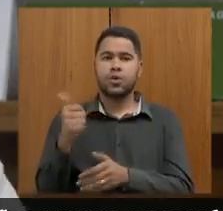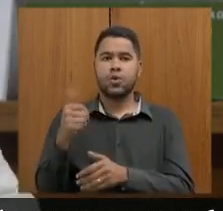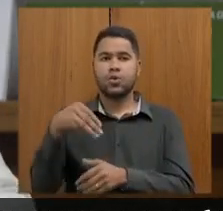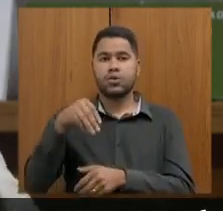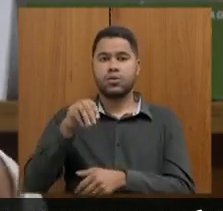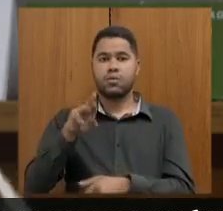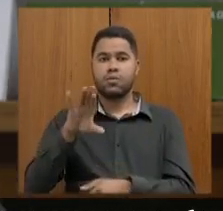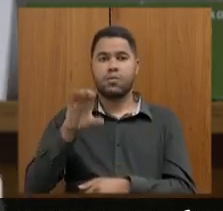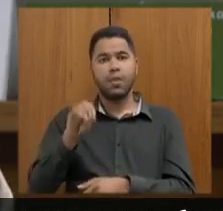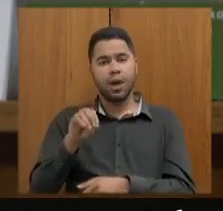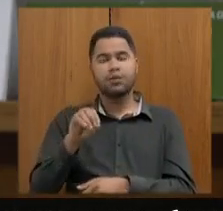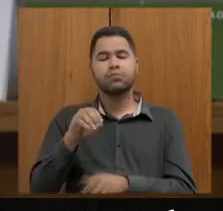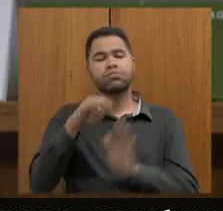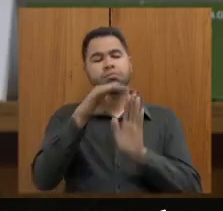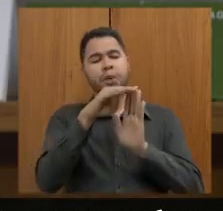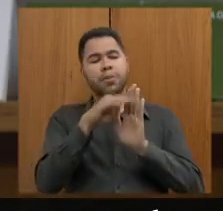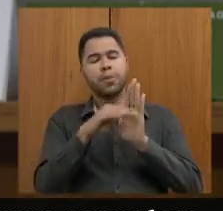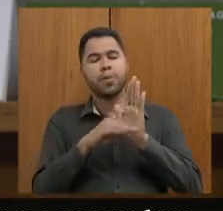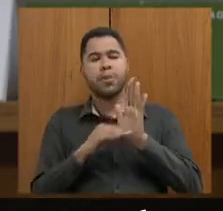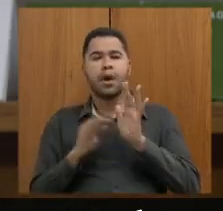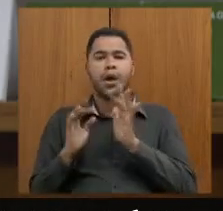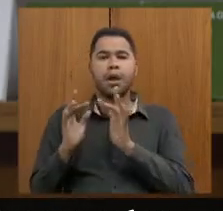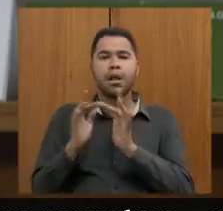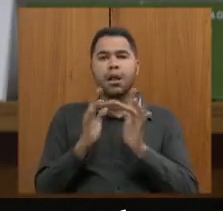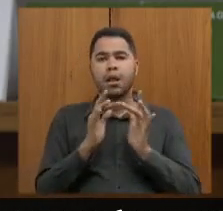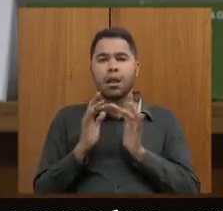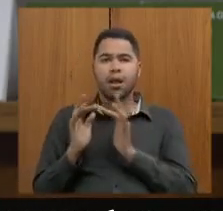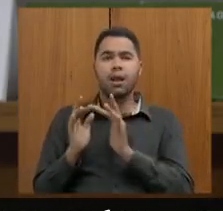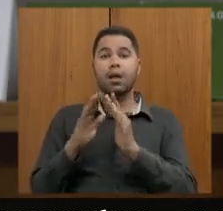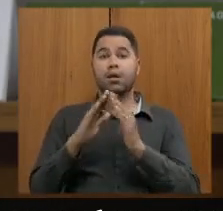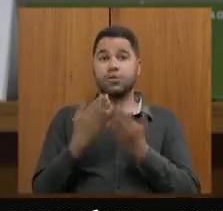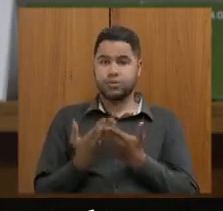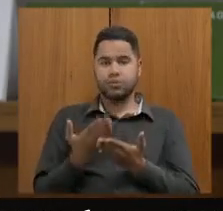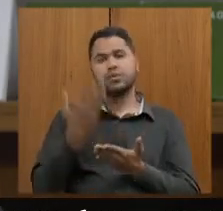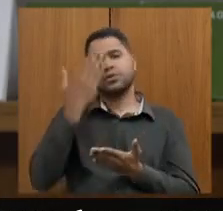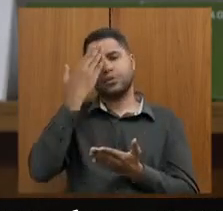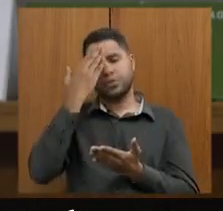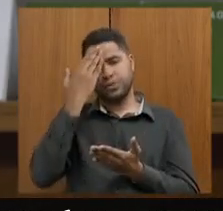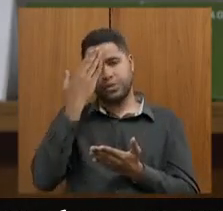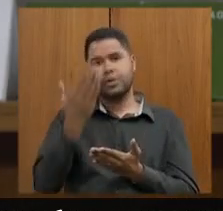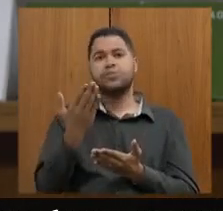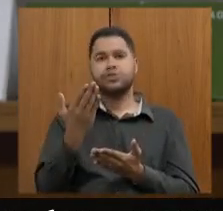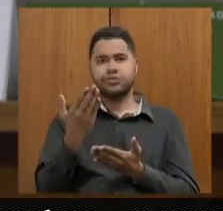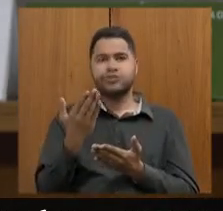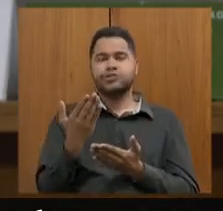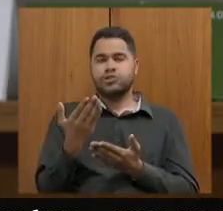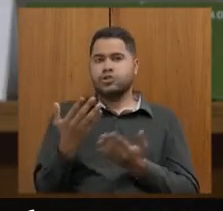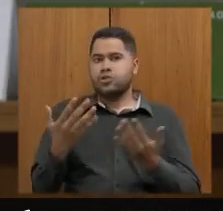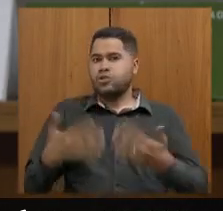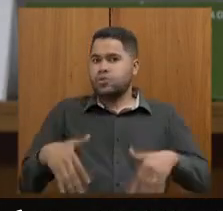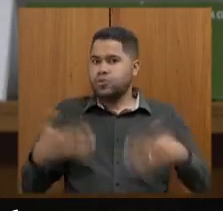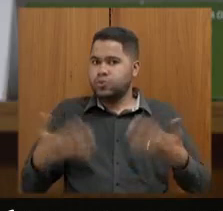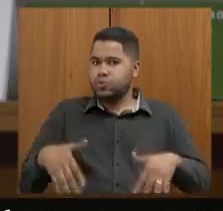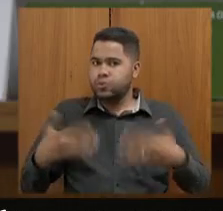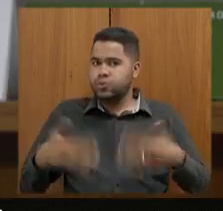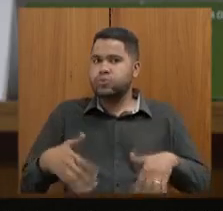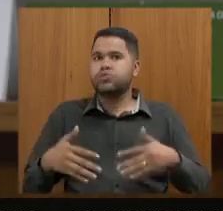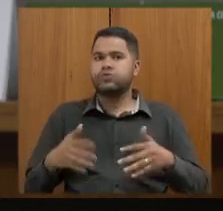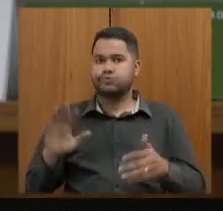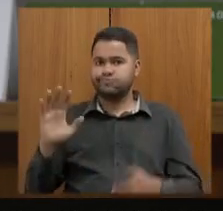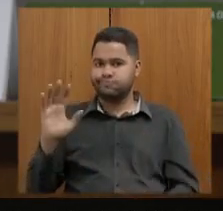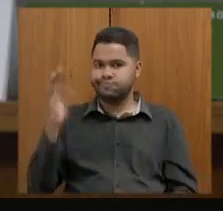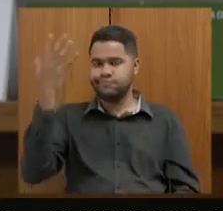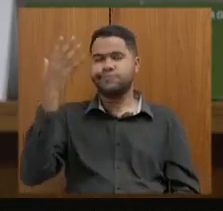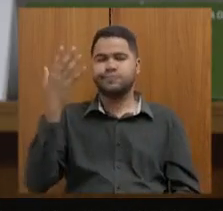em que a gente vem estabelecendo um contato bem próximo às escolas a atenção desse tema a gente sabe a criticidade que esse tema a realidade